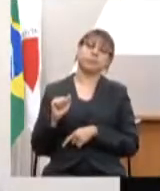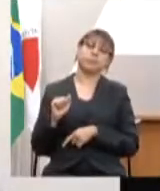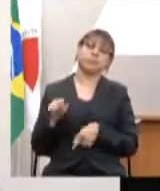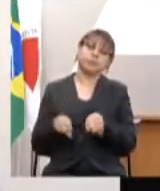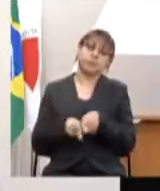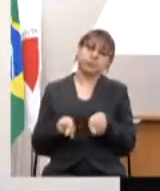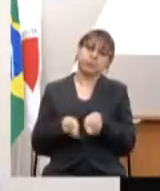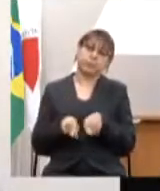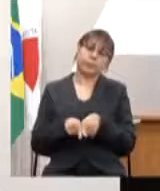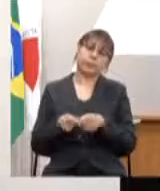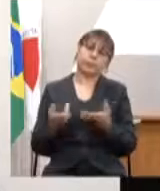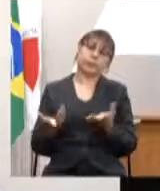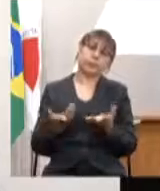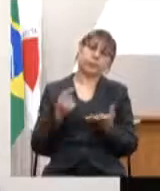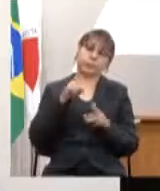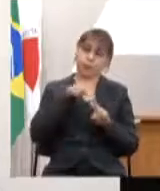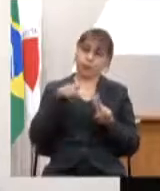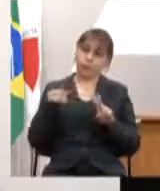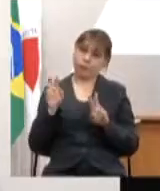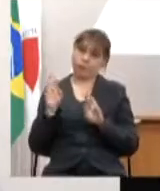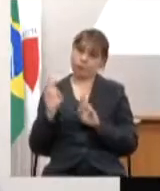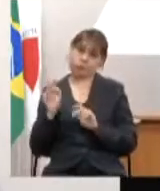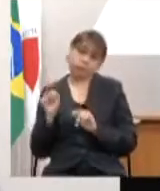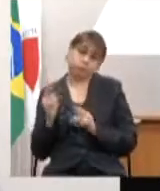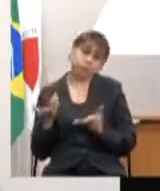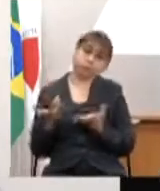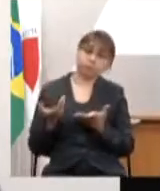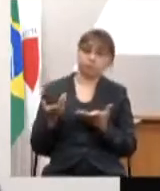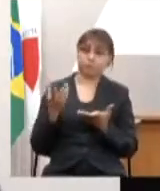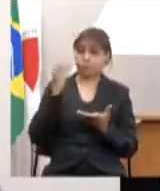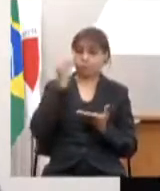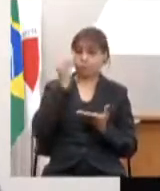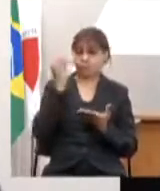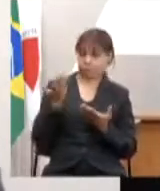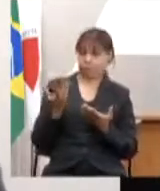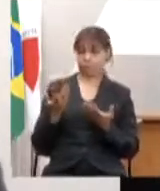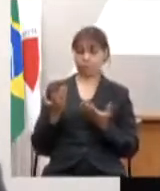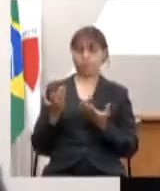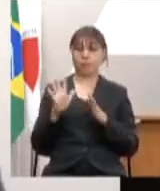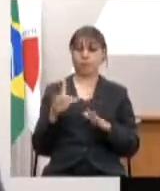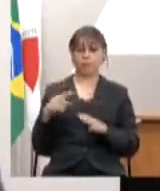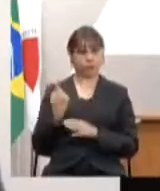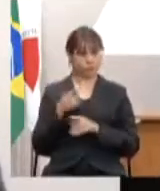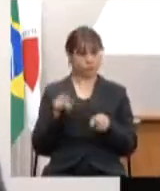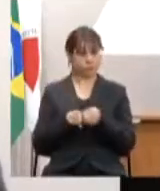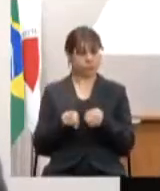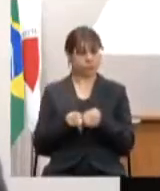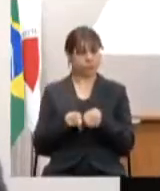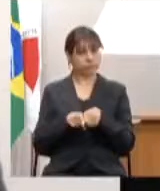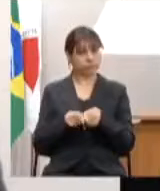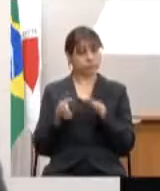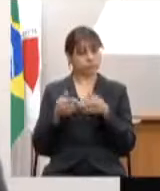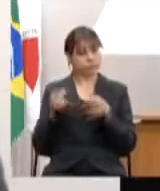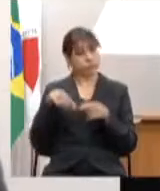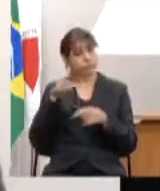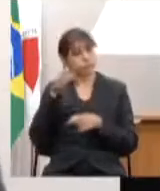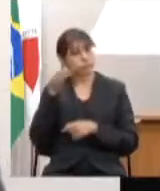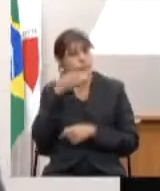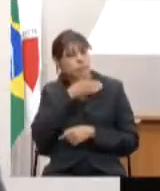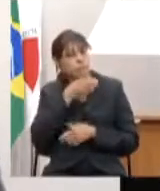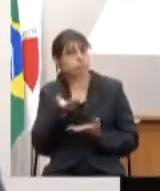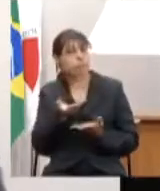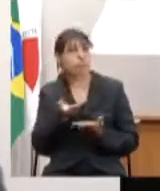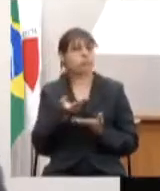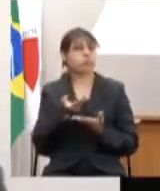direção da Renova e também o que nós estamos chamando atenção é que os